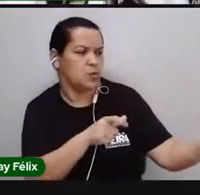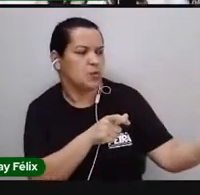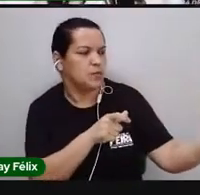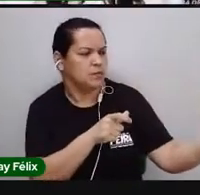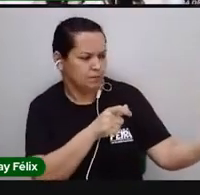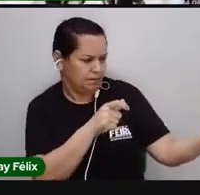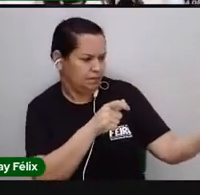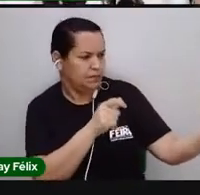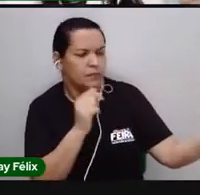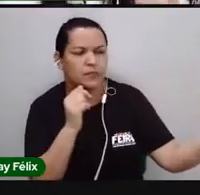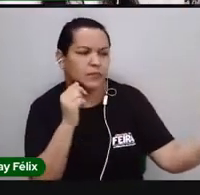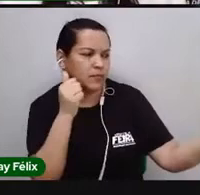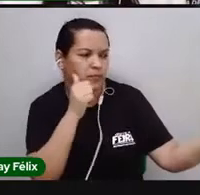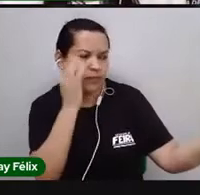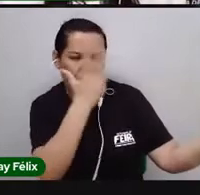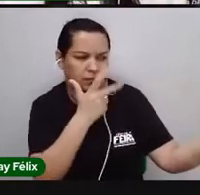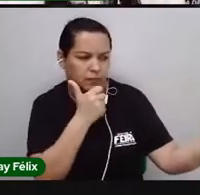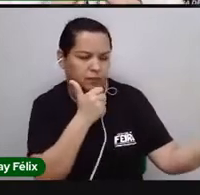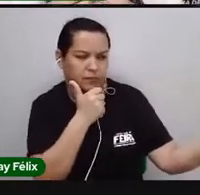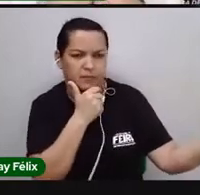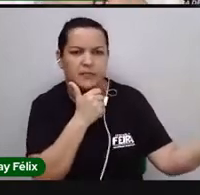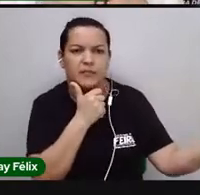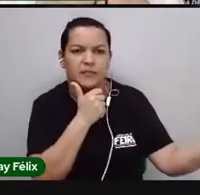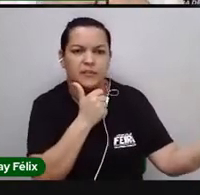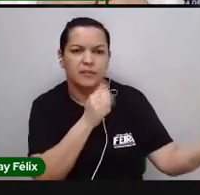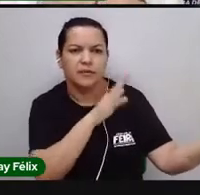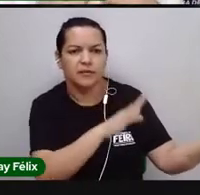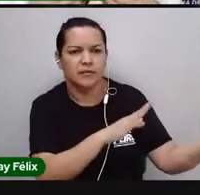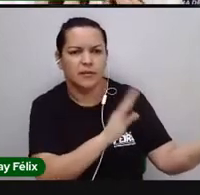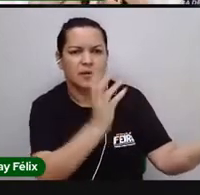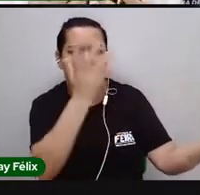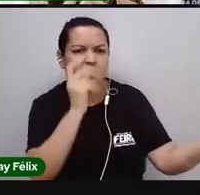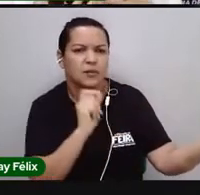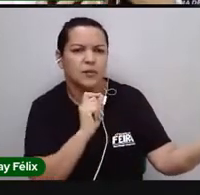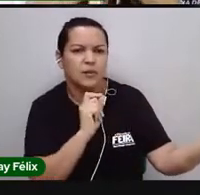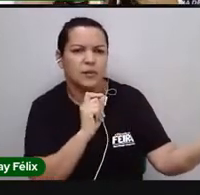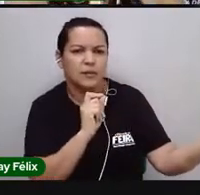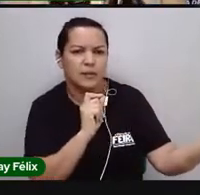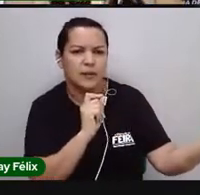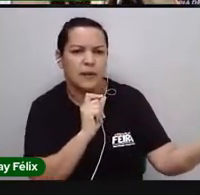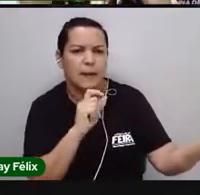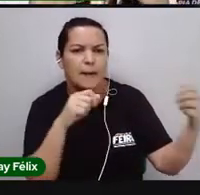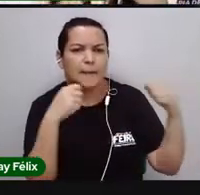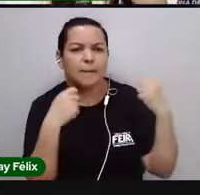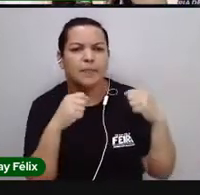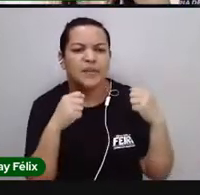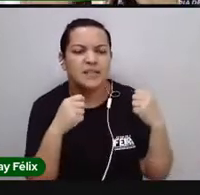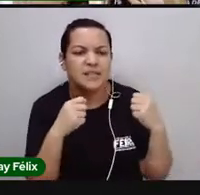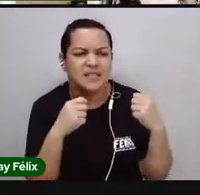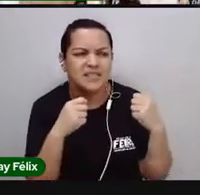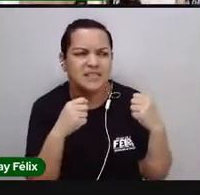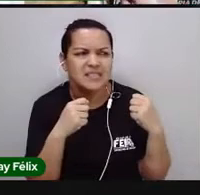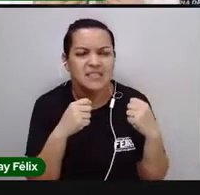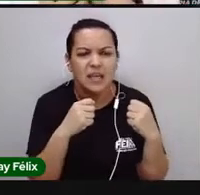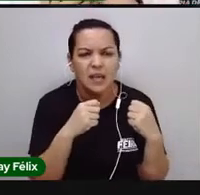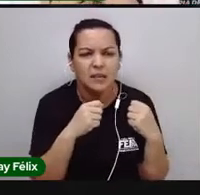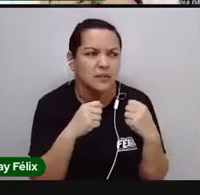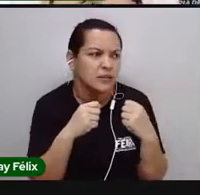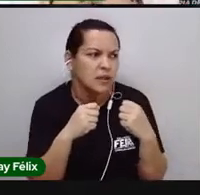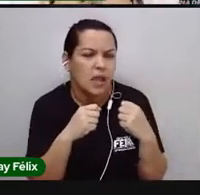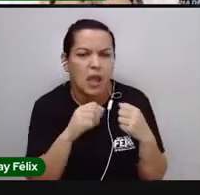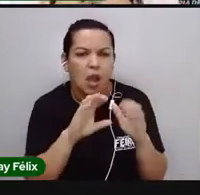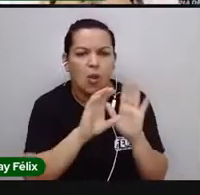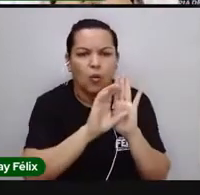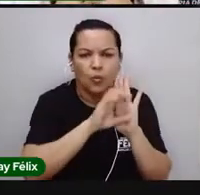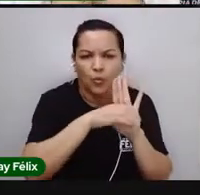vejo, vejo que mulher bonita. Mas, o acontece? A gente precisa de identificação, de conceitos. Como